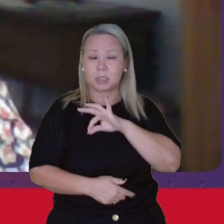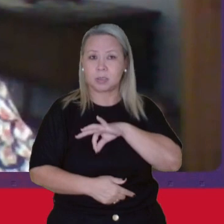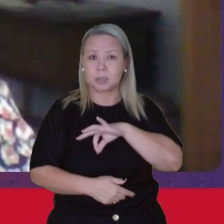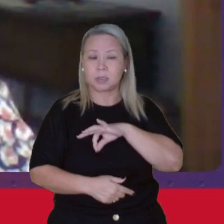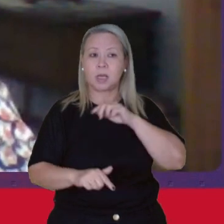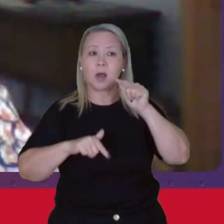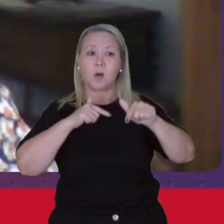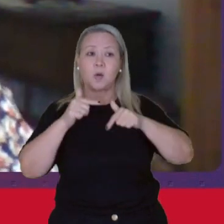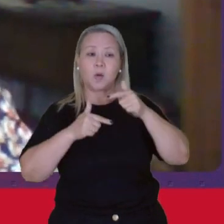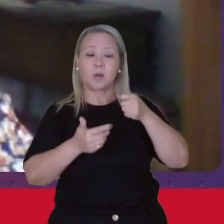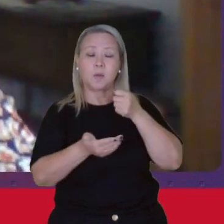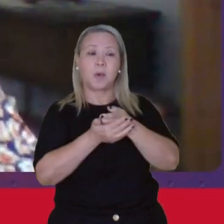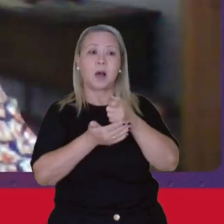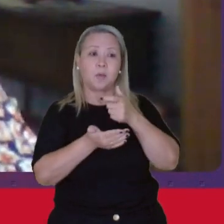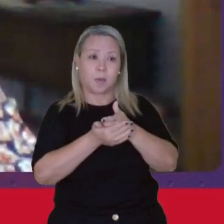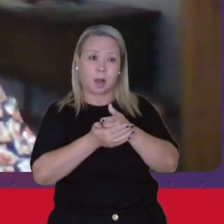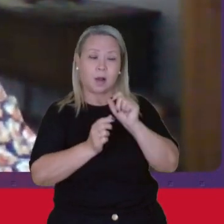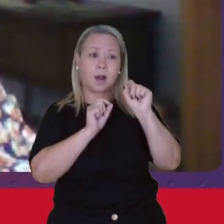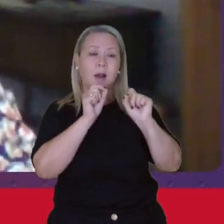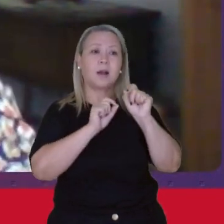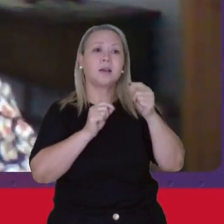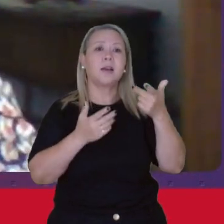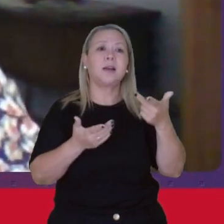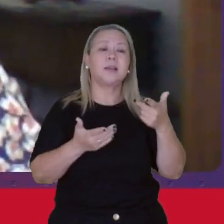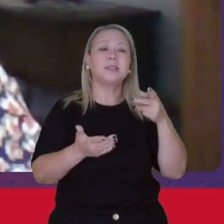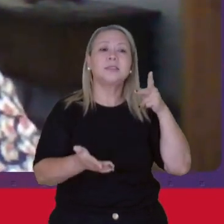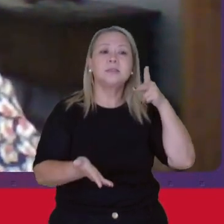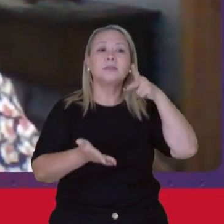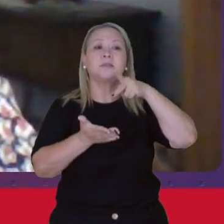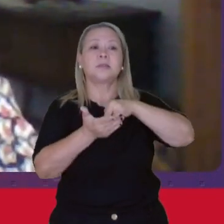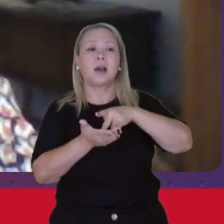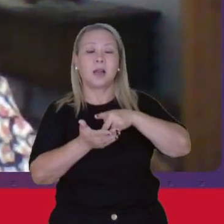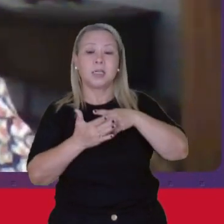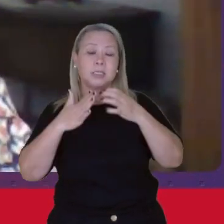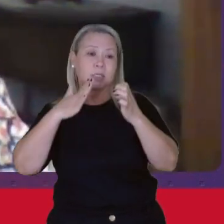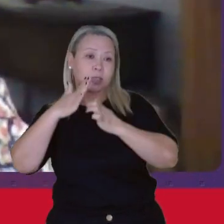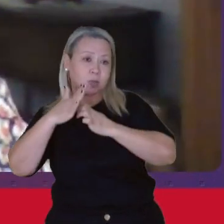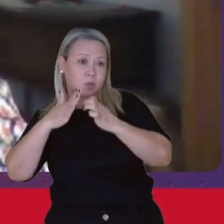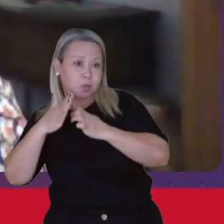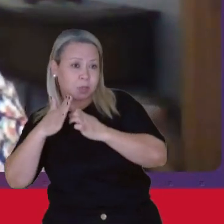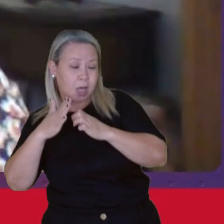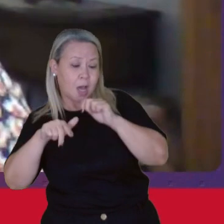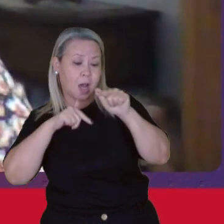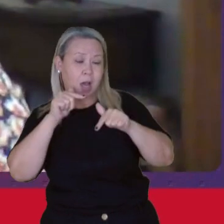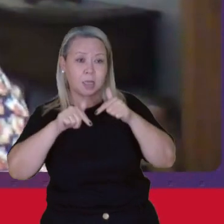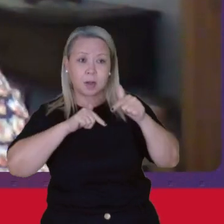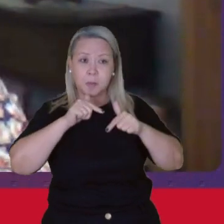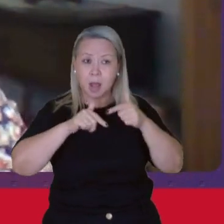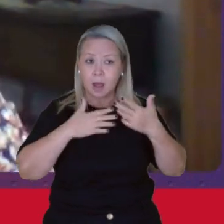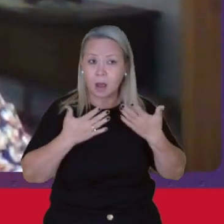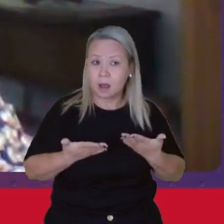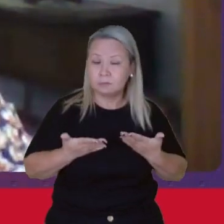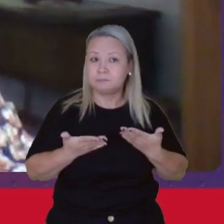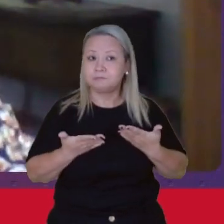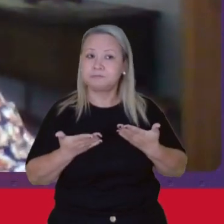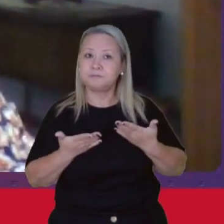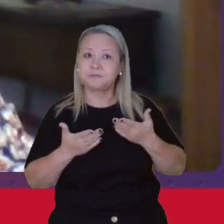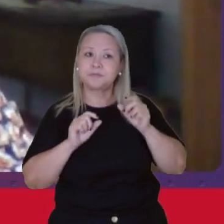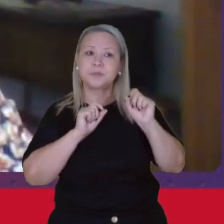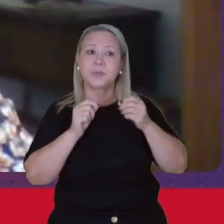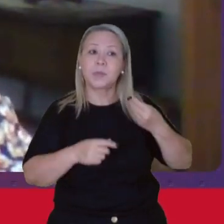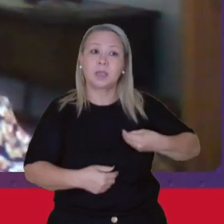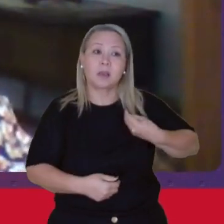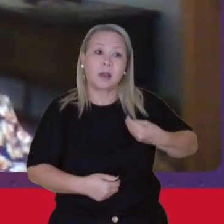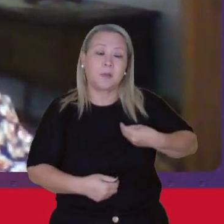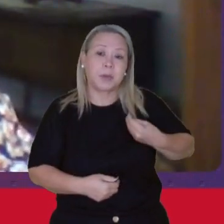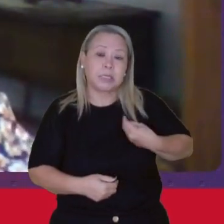trabalho remunerado Aquele que se realiza no mercado de trabalho Em que na presença